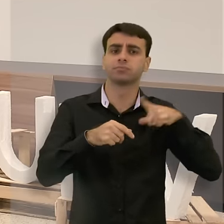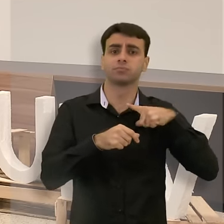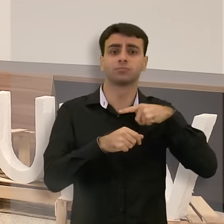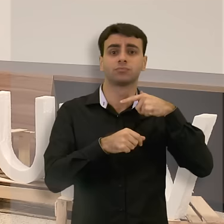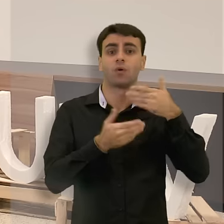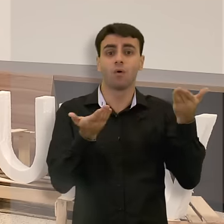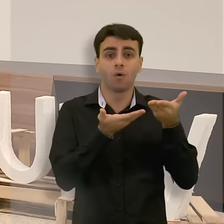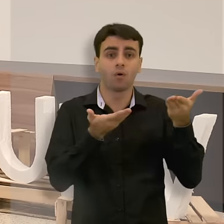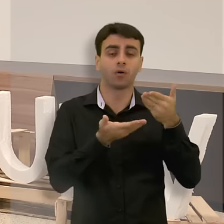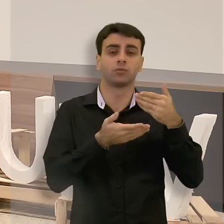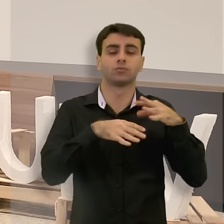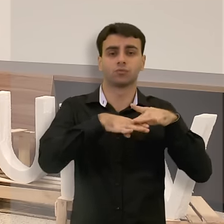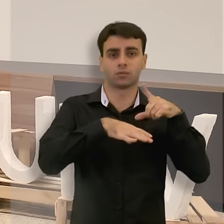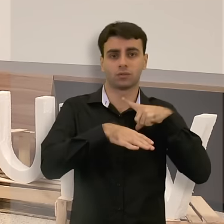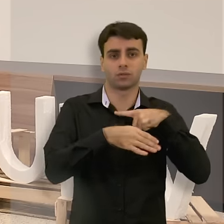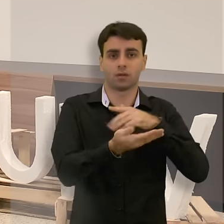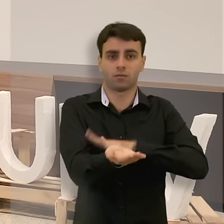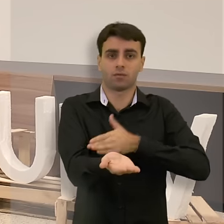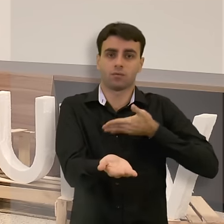hoje em dia, como o diabetes.